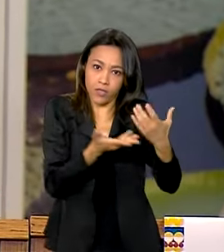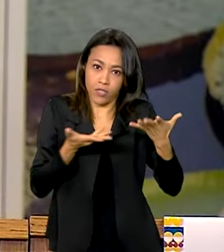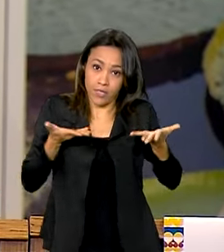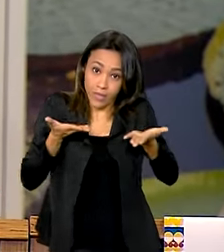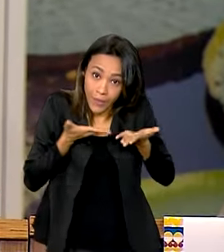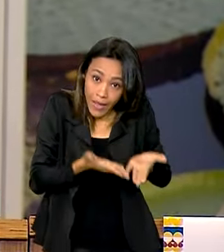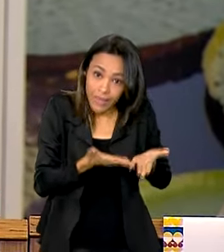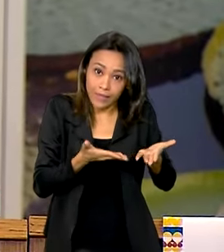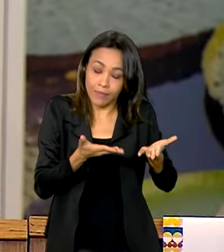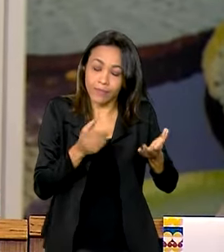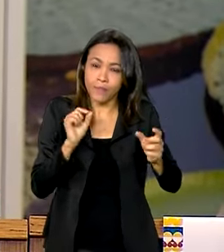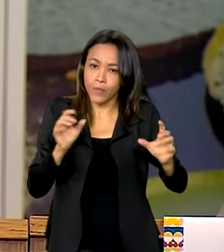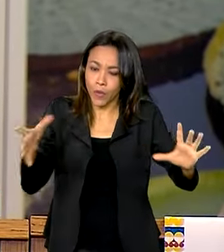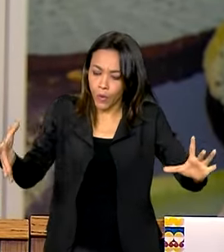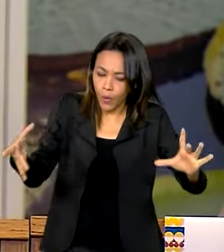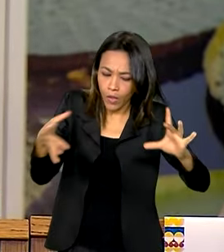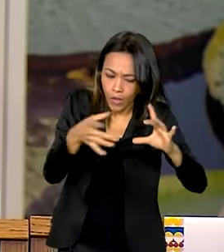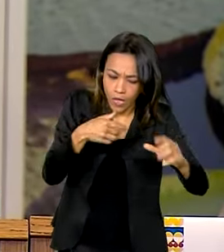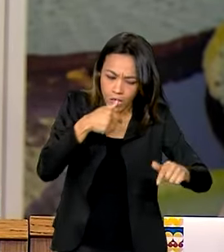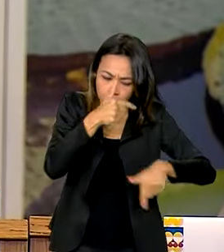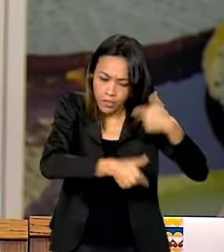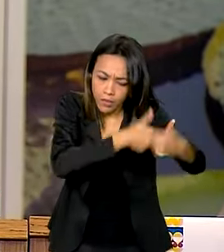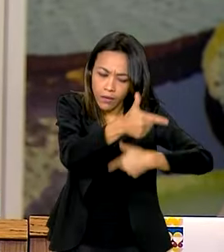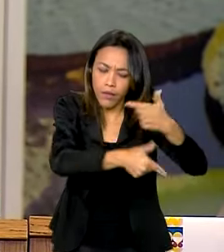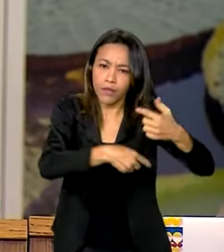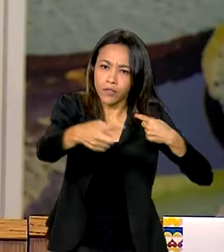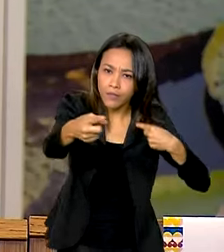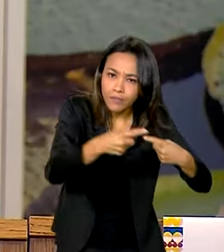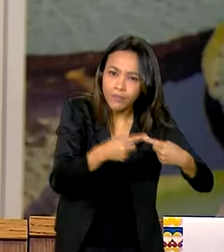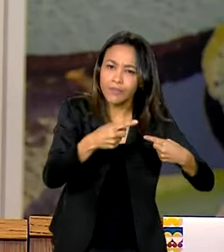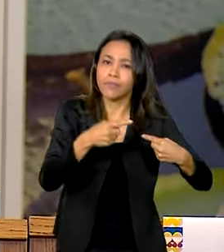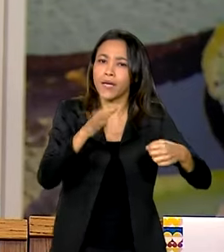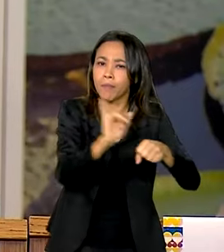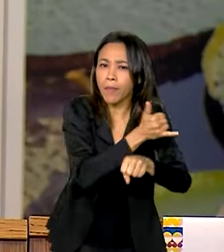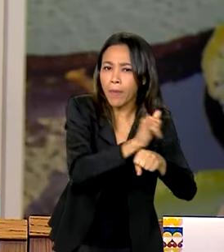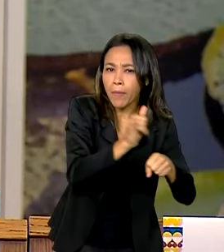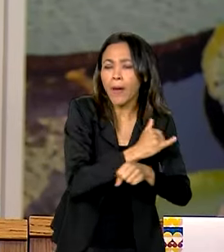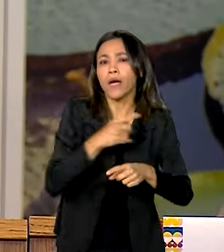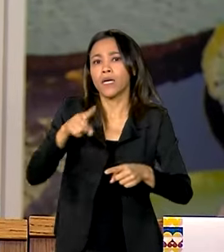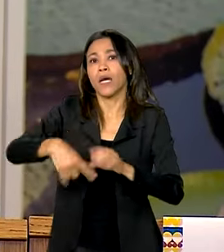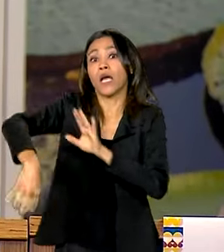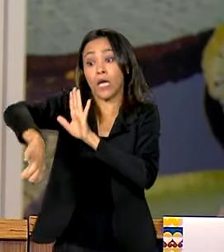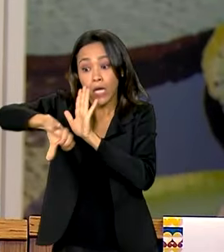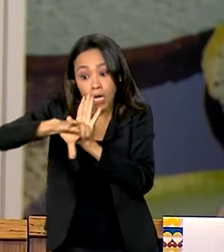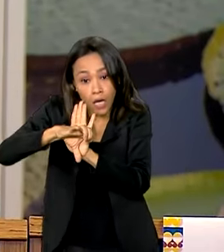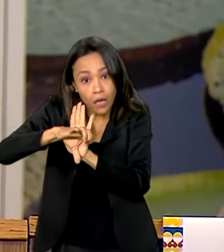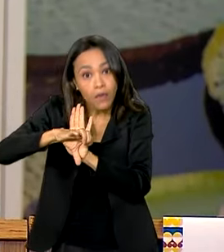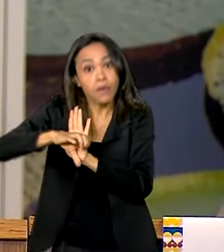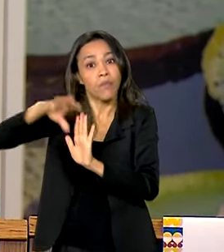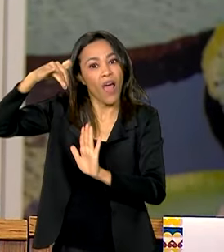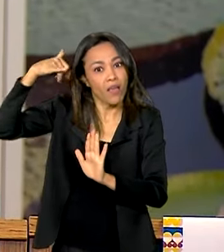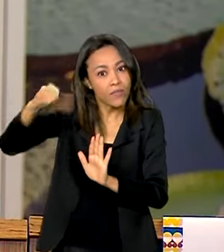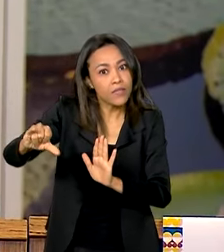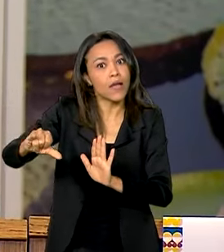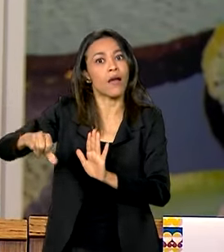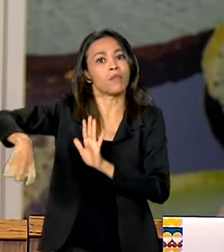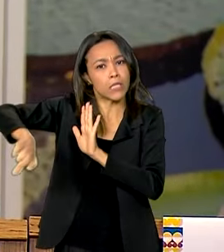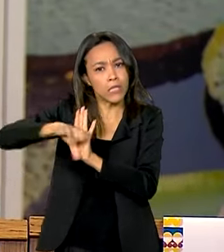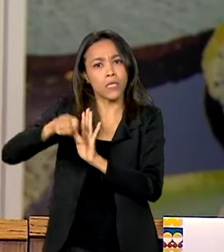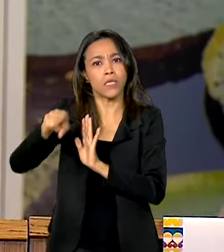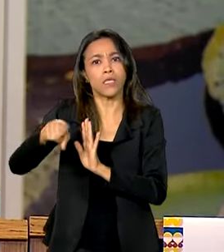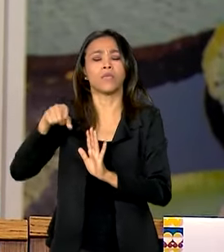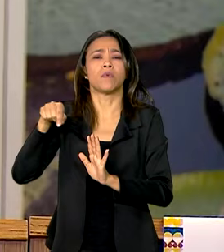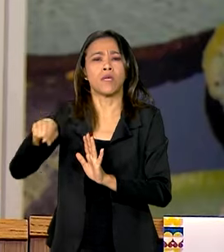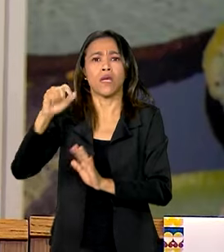Então, essa combinação de uma ação de curto prazo que coiba as ações criminosas contra a floresta, que é um dos